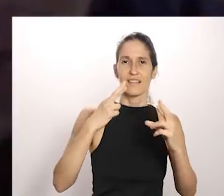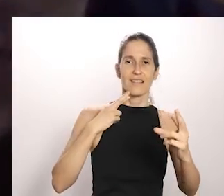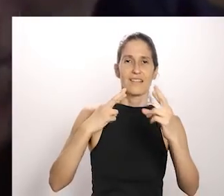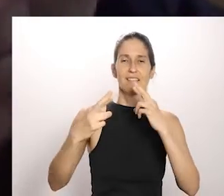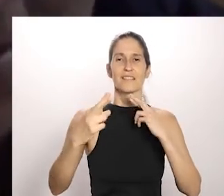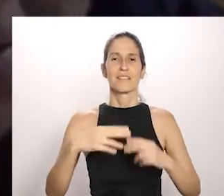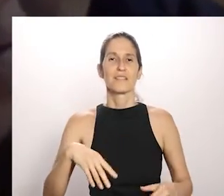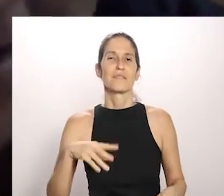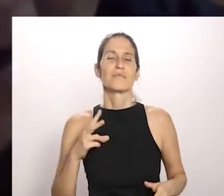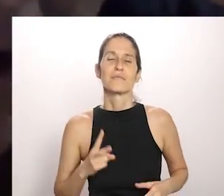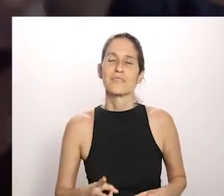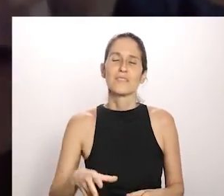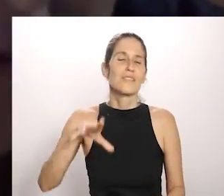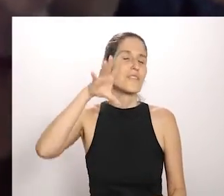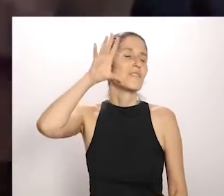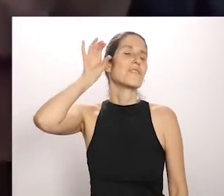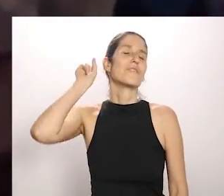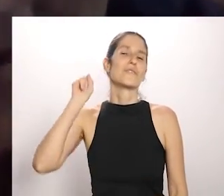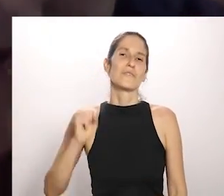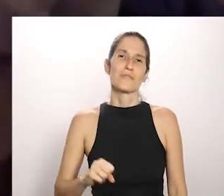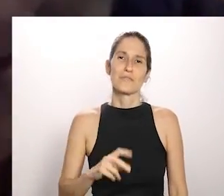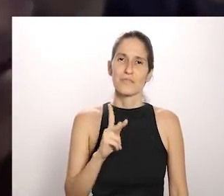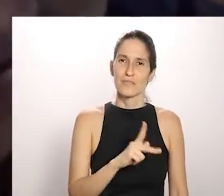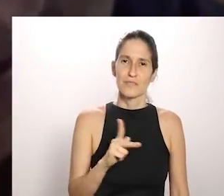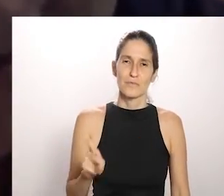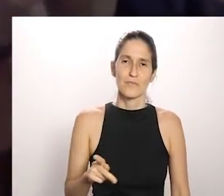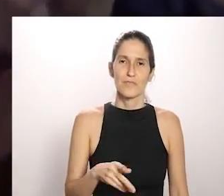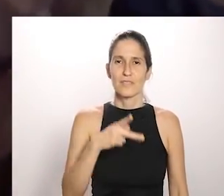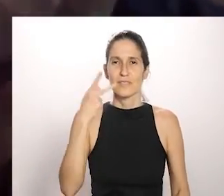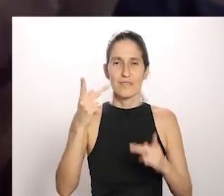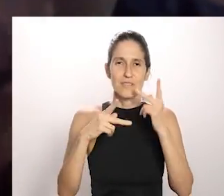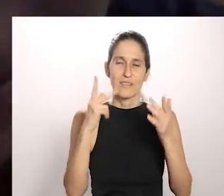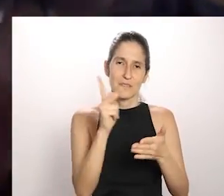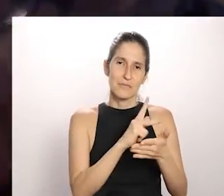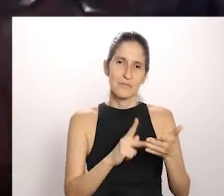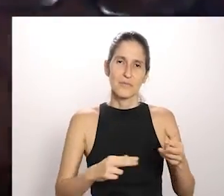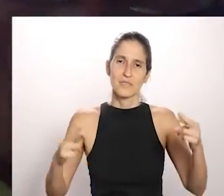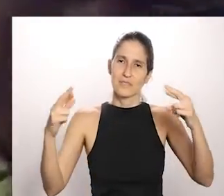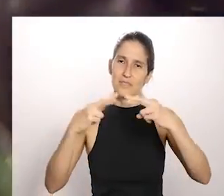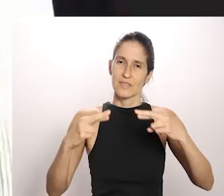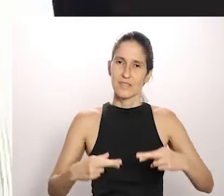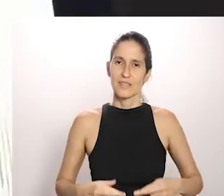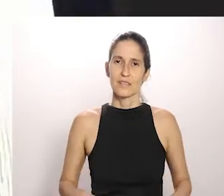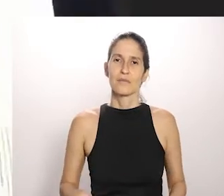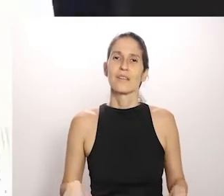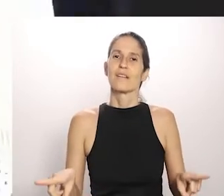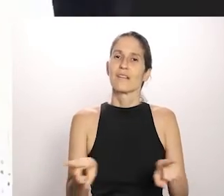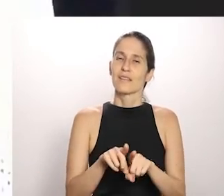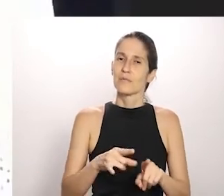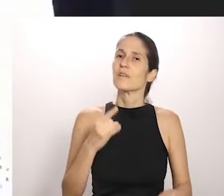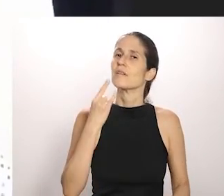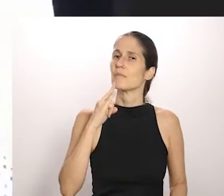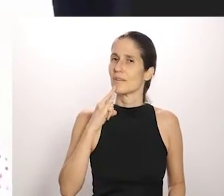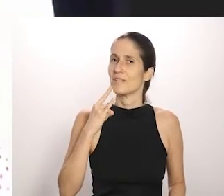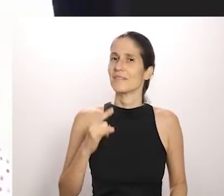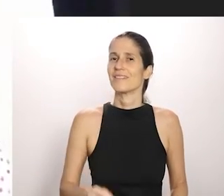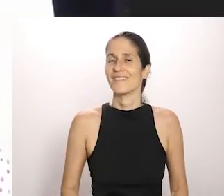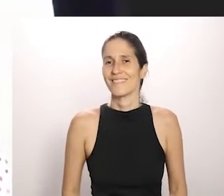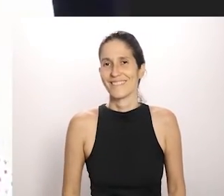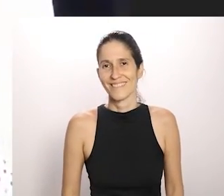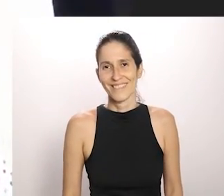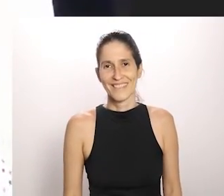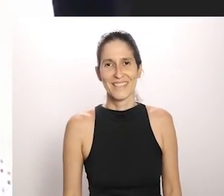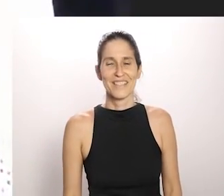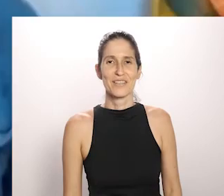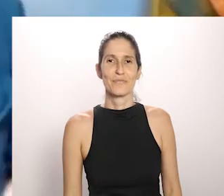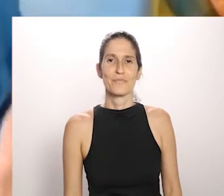live só para a gente ficar horas ouvindo esses mestres fazendo essas rimas lindas e tomando cana e tomando cana meu povo